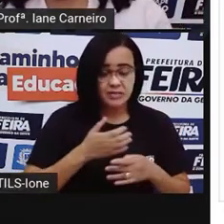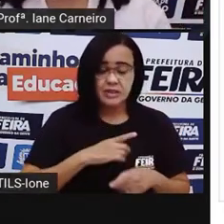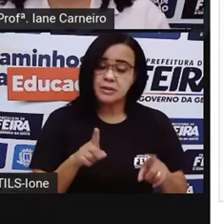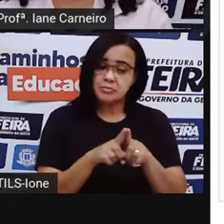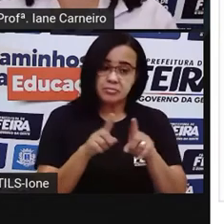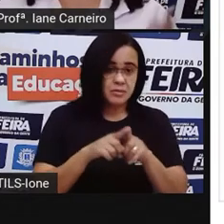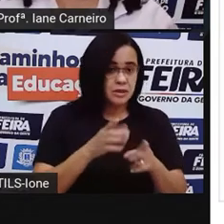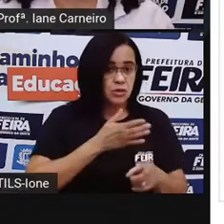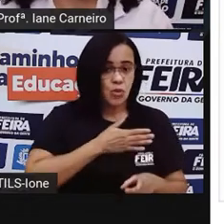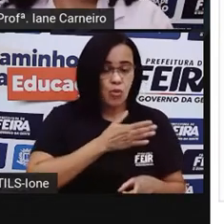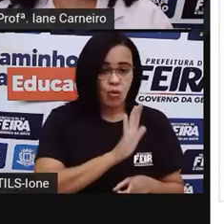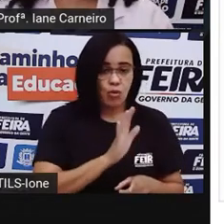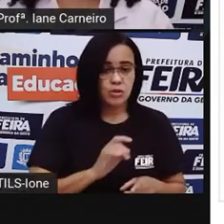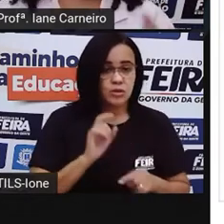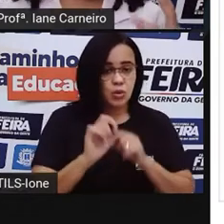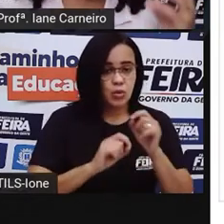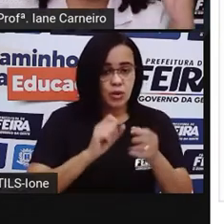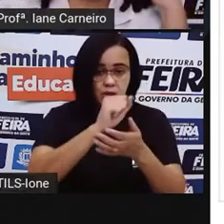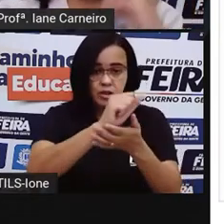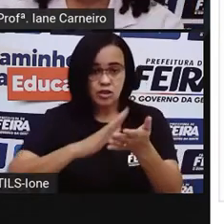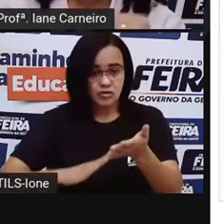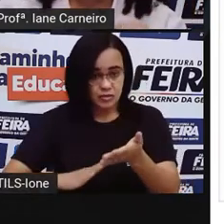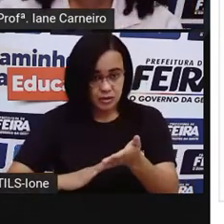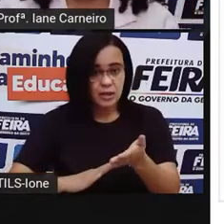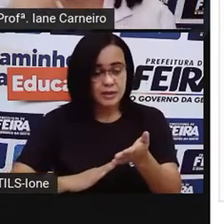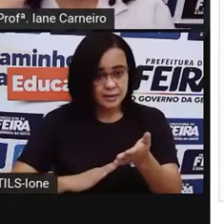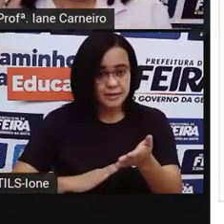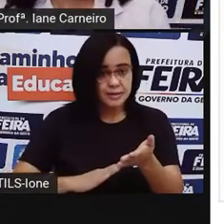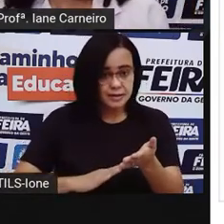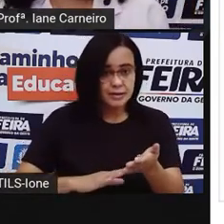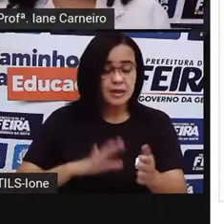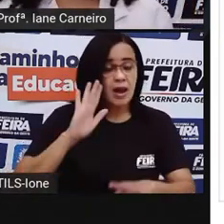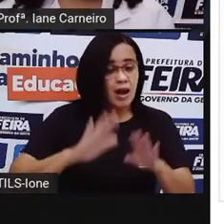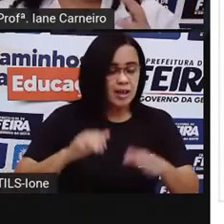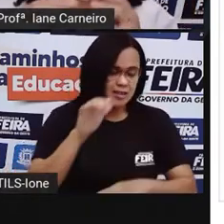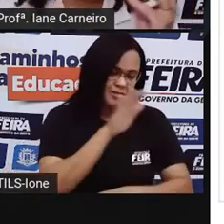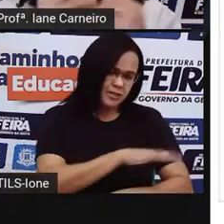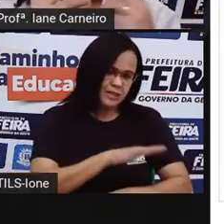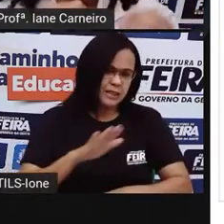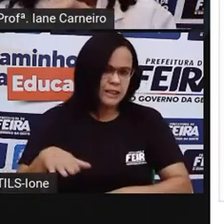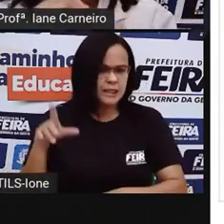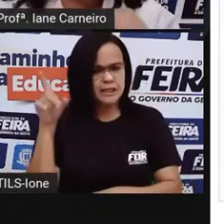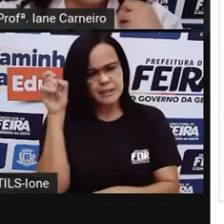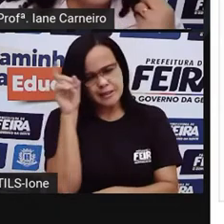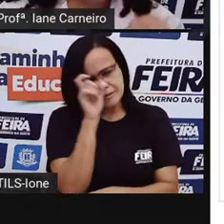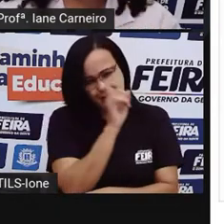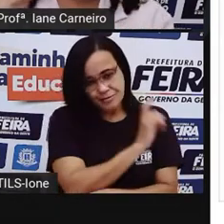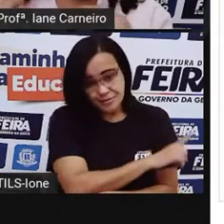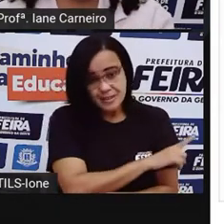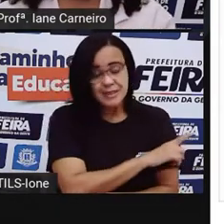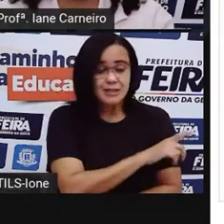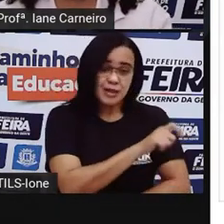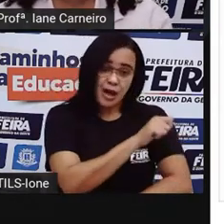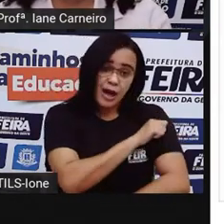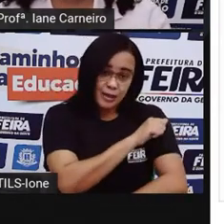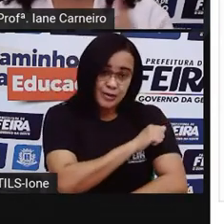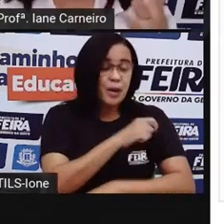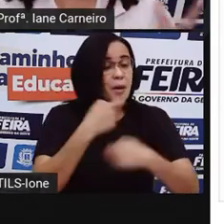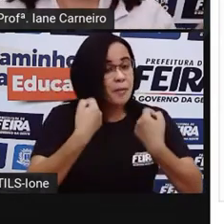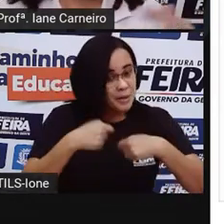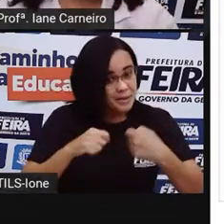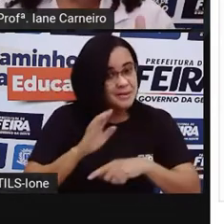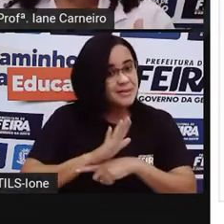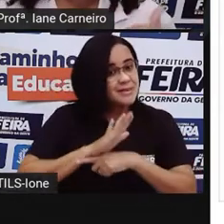com outra, né? Vai fazer uma atividade, às vezes uma criança tem uma dificuldade. A outra não tem, aí uma vai ajudando a outra a aprender muito mais.